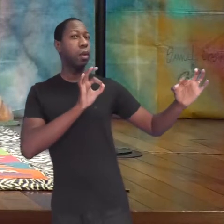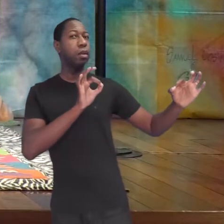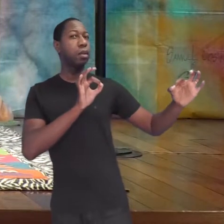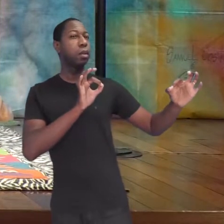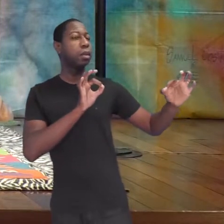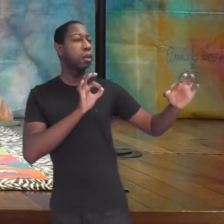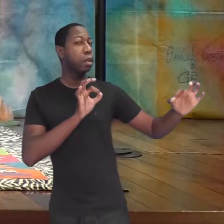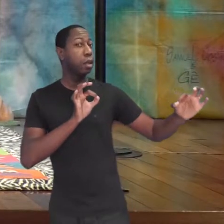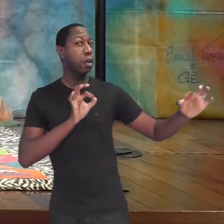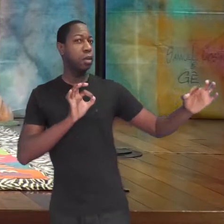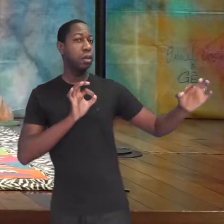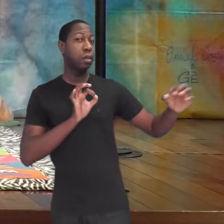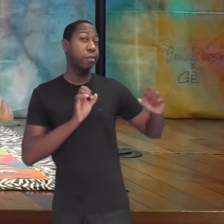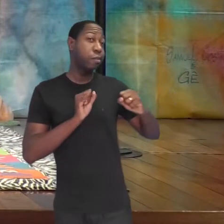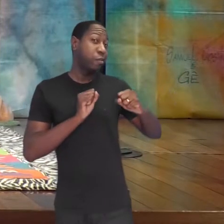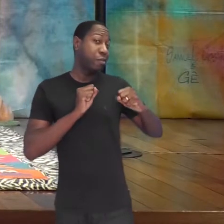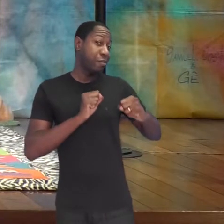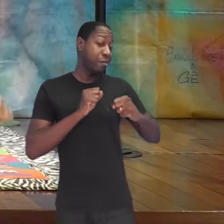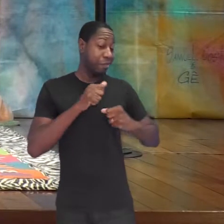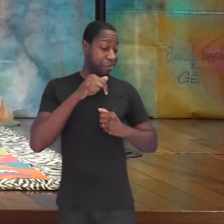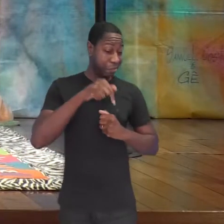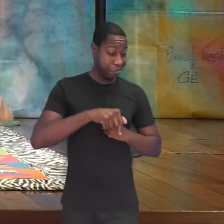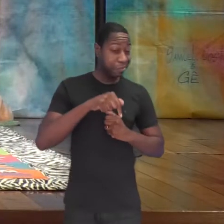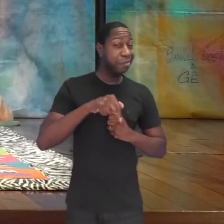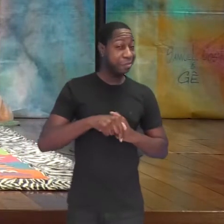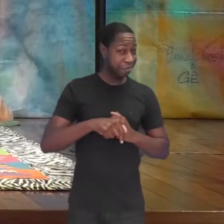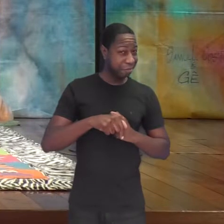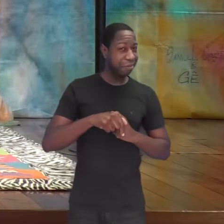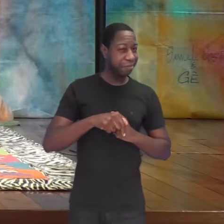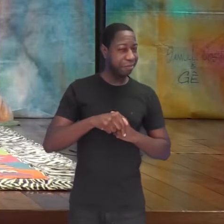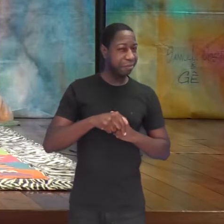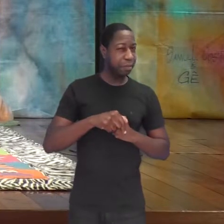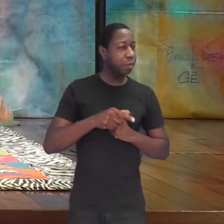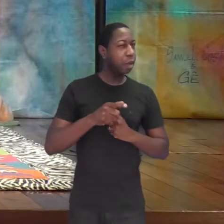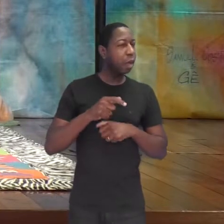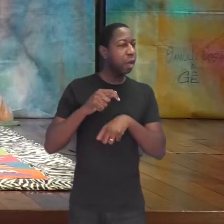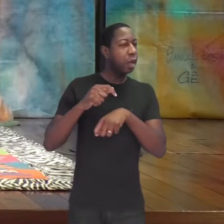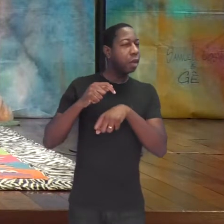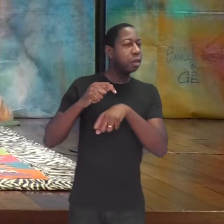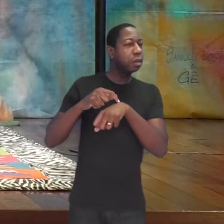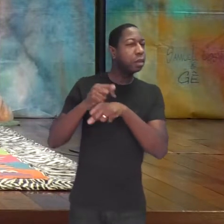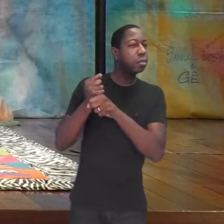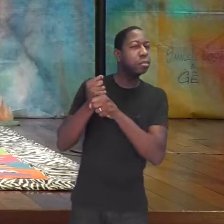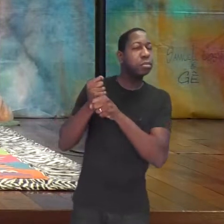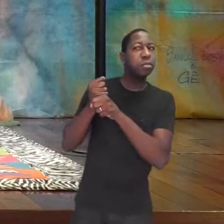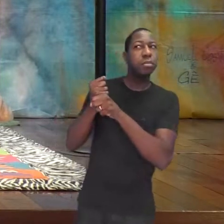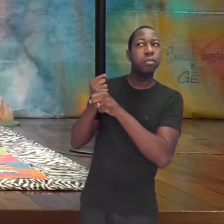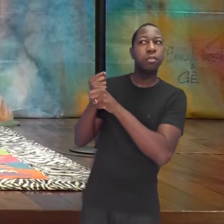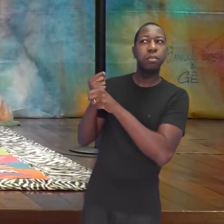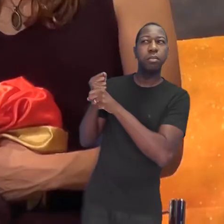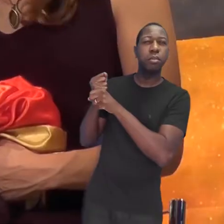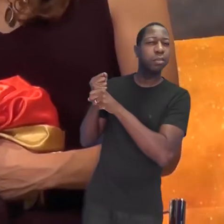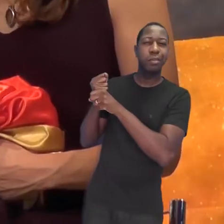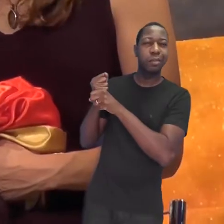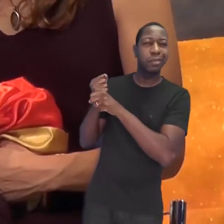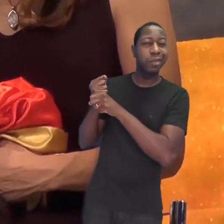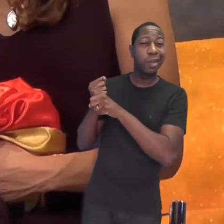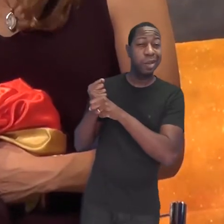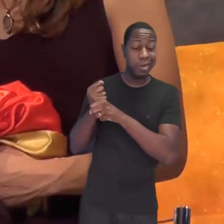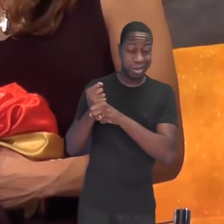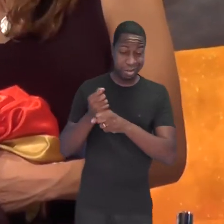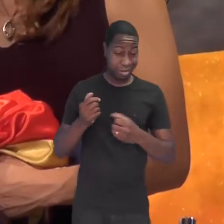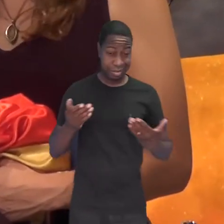longe que podia ser até aqui mesmo, num tempo muito distante, tão